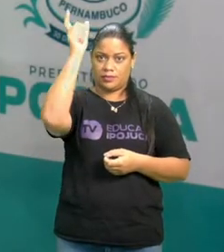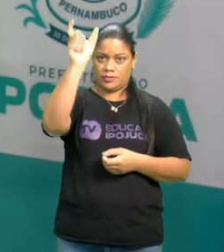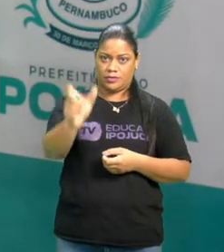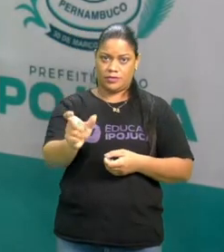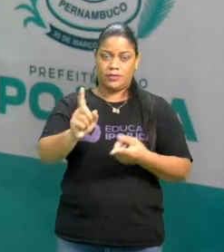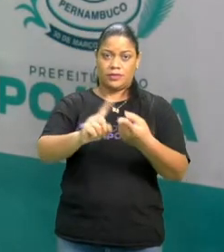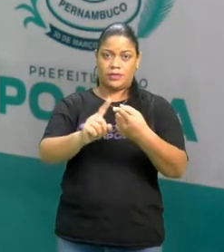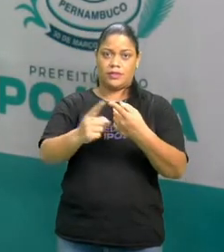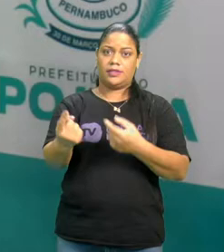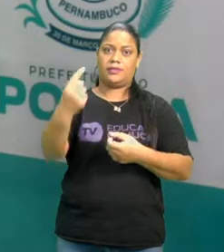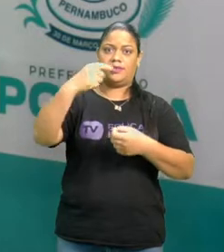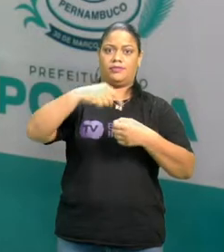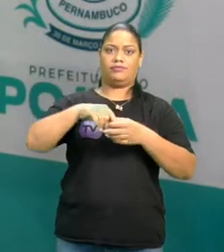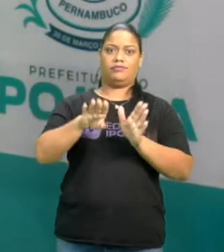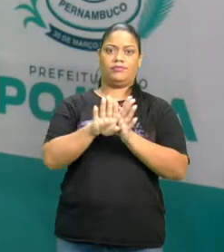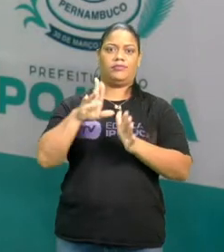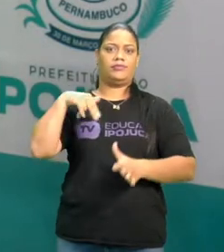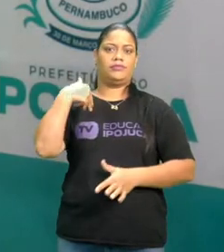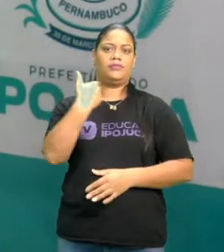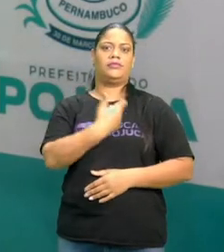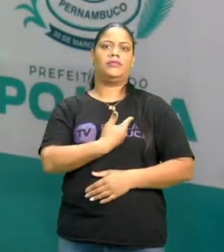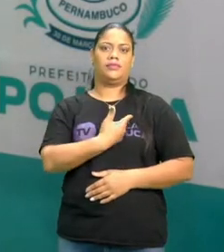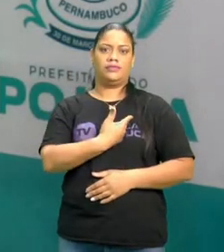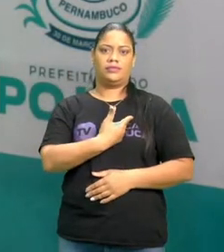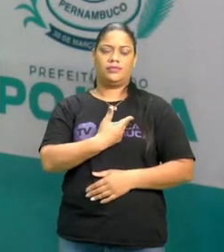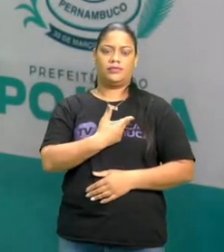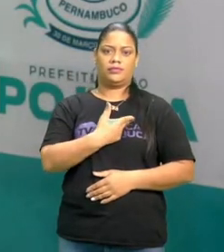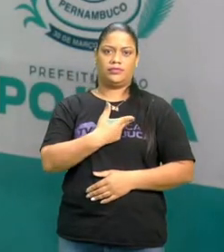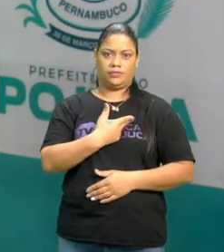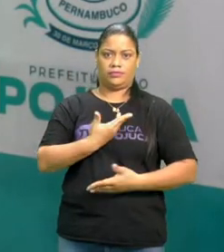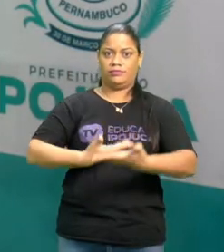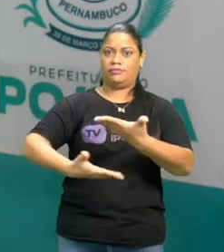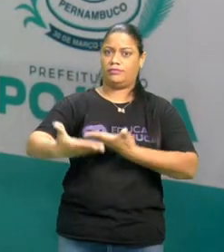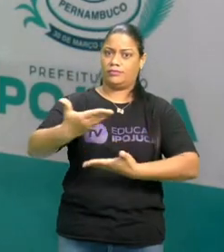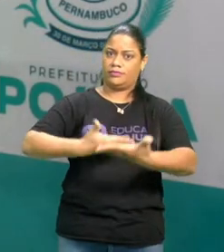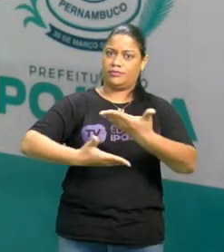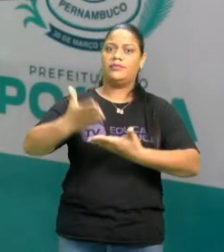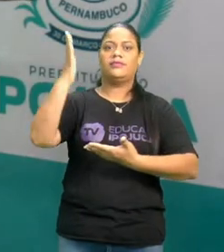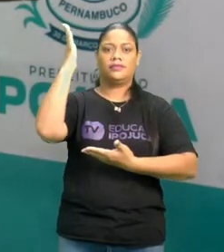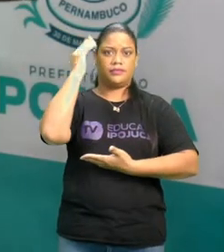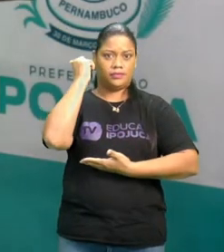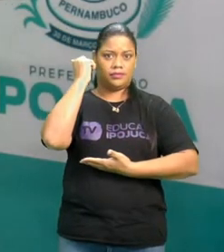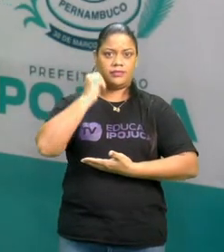e vem para nós. Portanto, é uma troca de saberes.